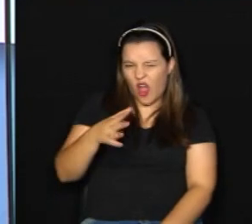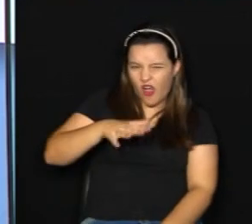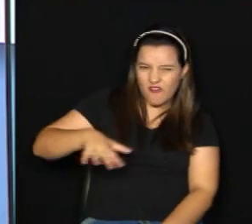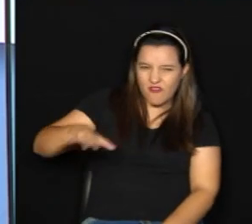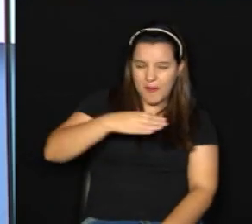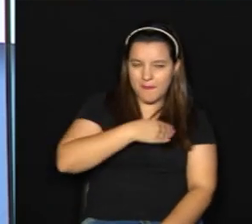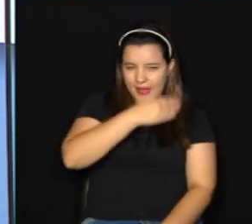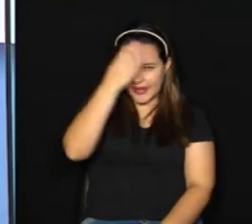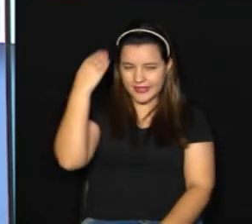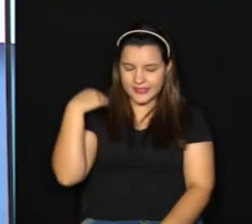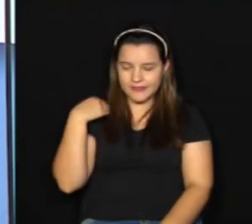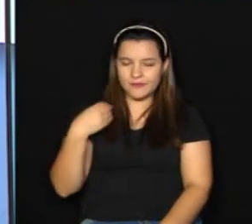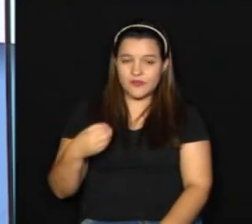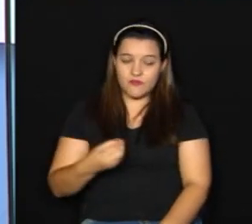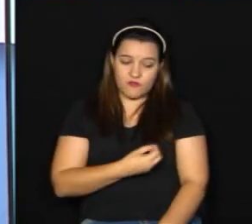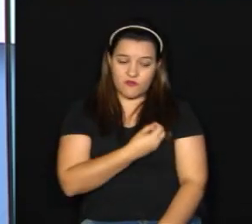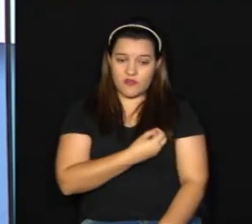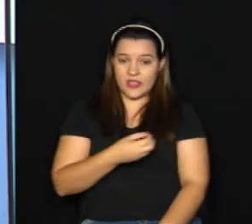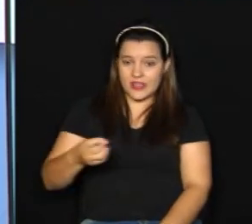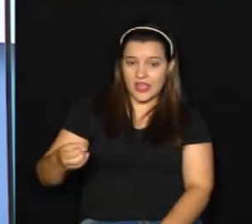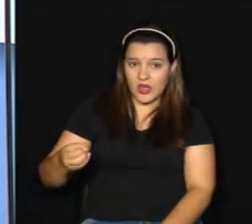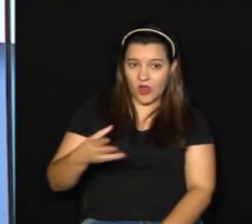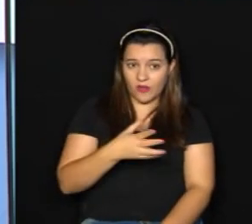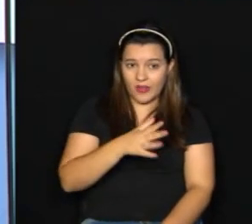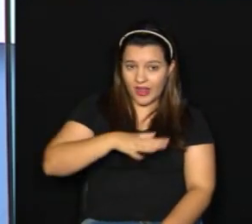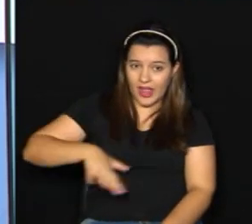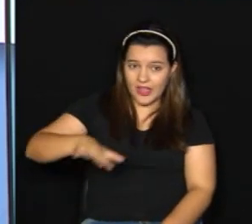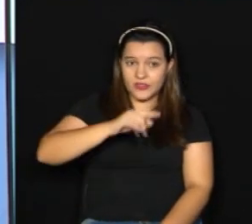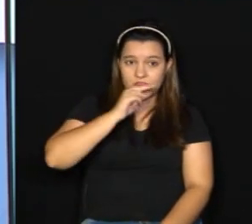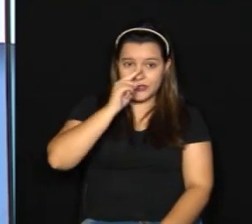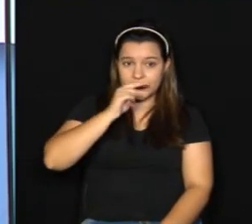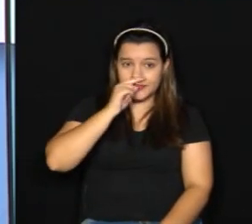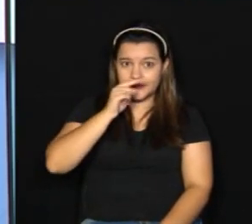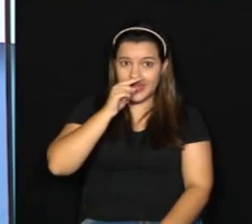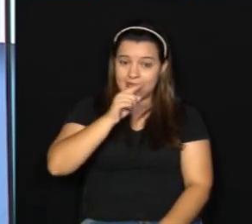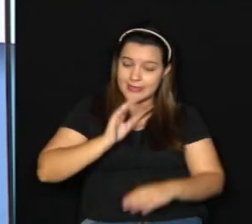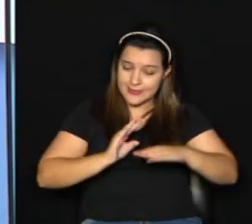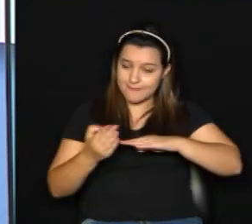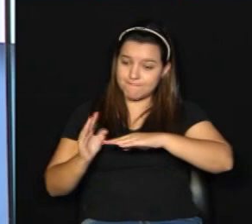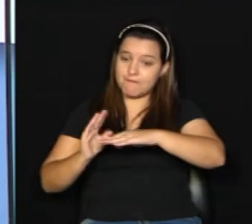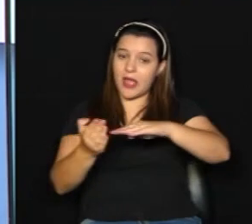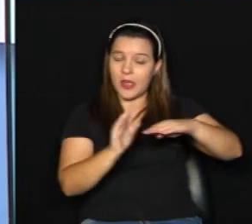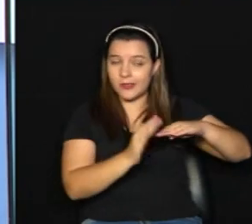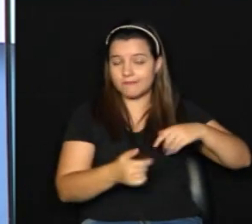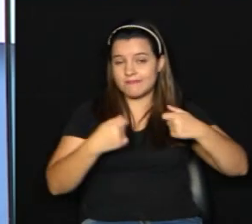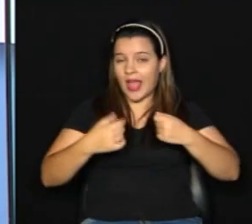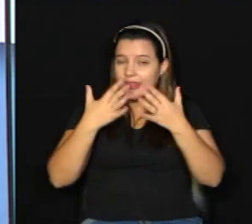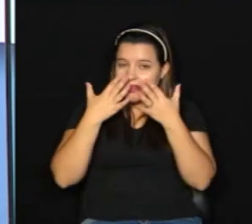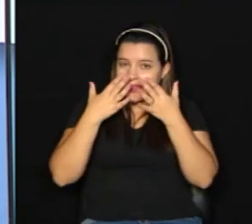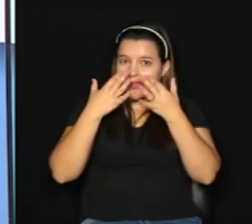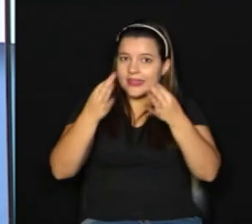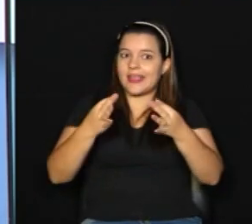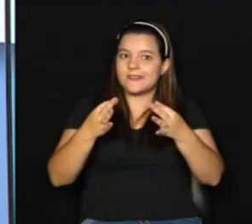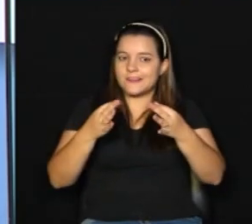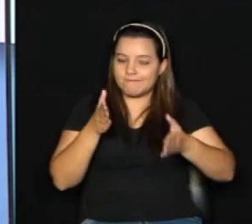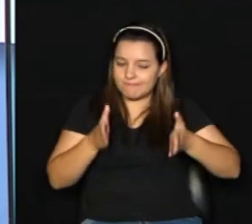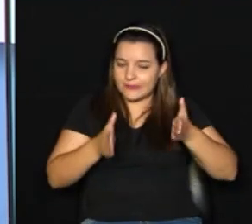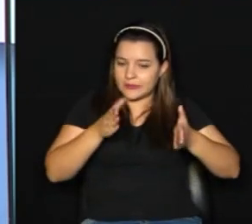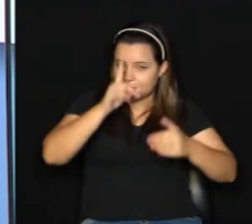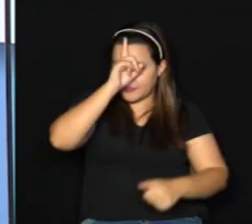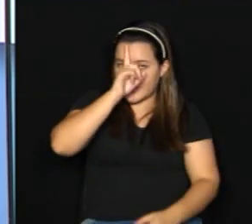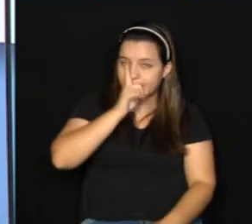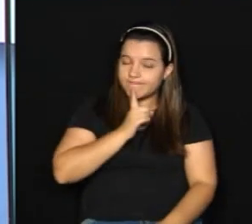Vida Nova, que fica na região do Ouro Verde. Então, essas regiões devem ficar em alerta que,